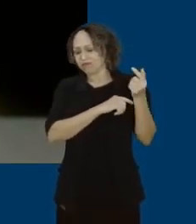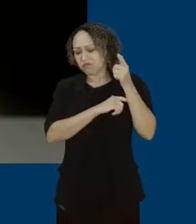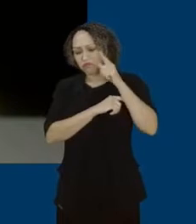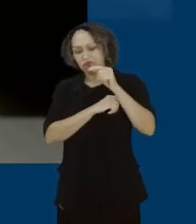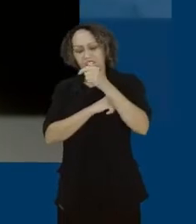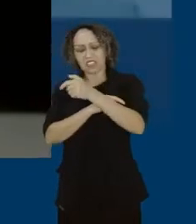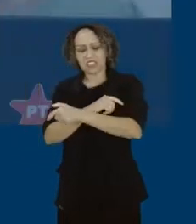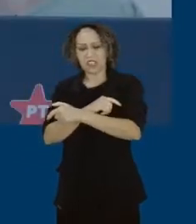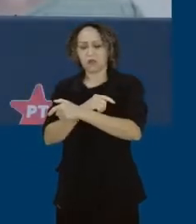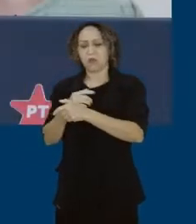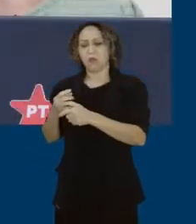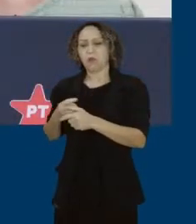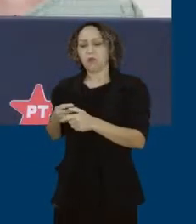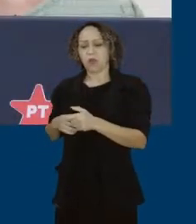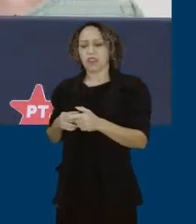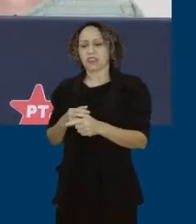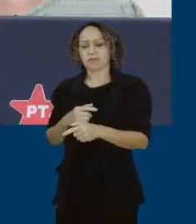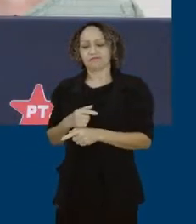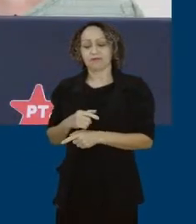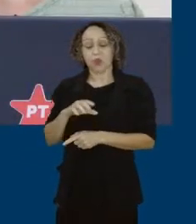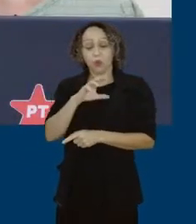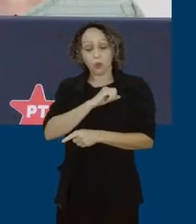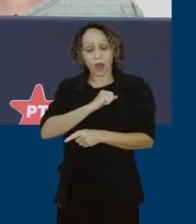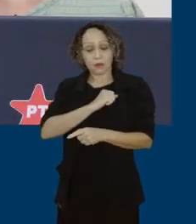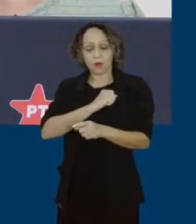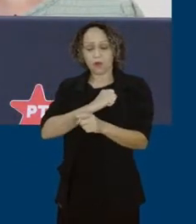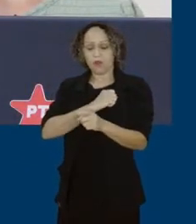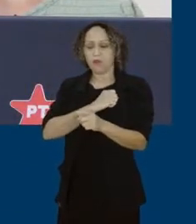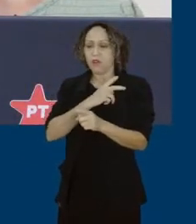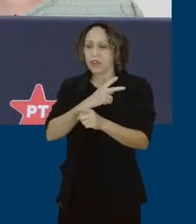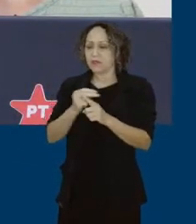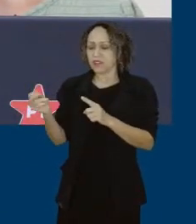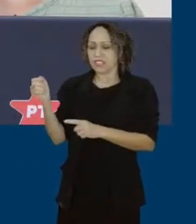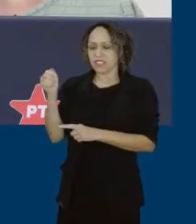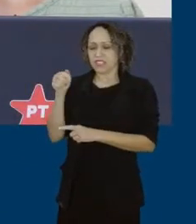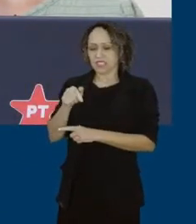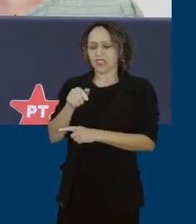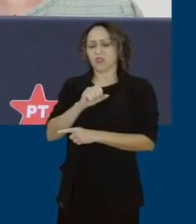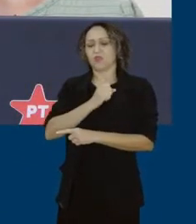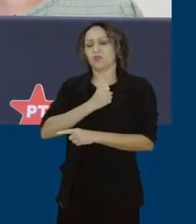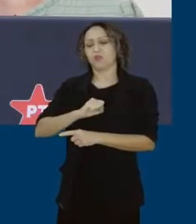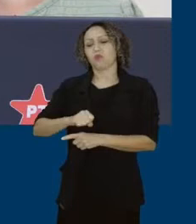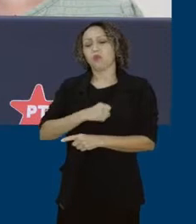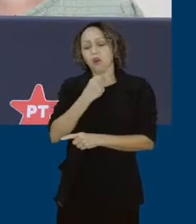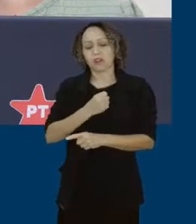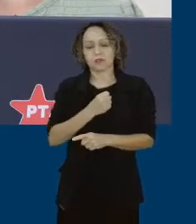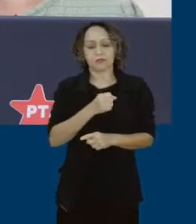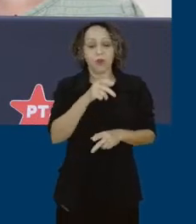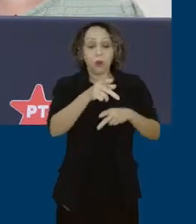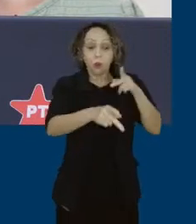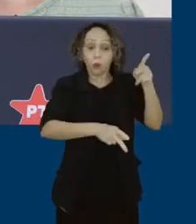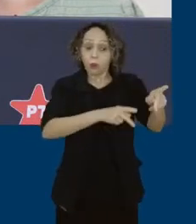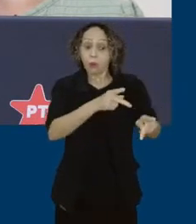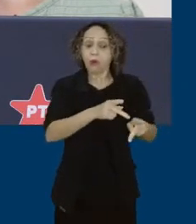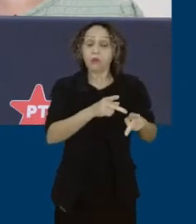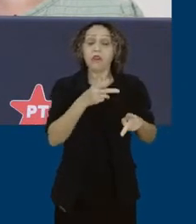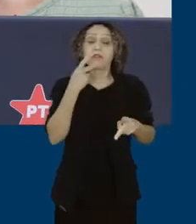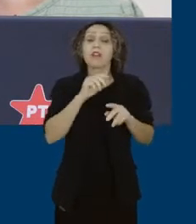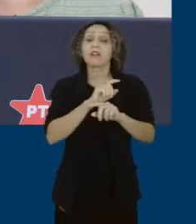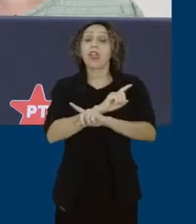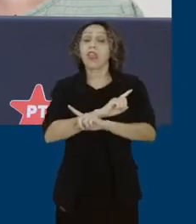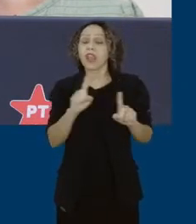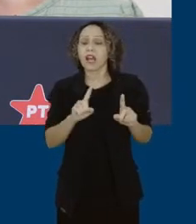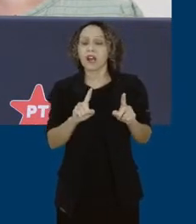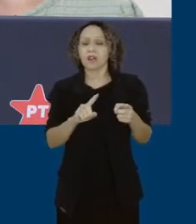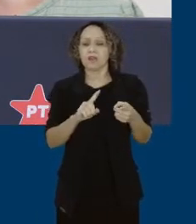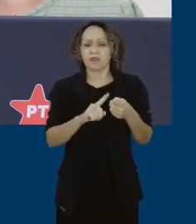Isso nessas eleições com certeza a população brasileira vai dizer ou não ao arbítrio, à corrupção, à